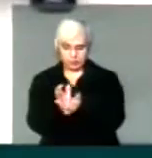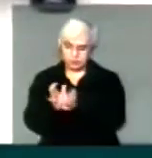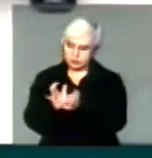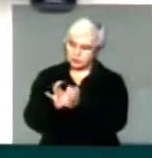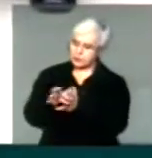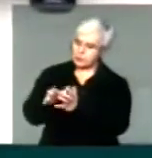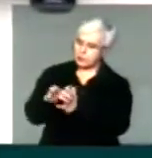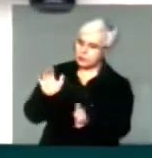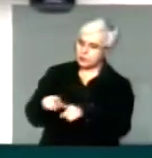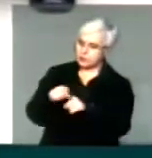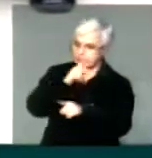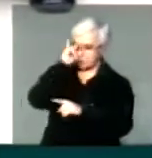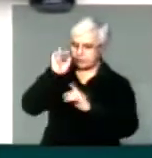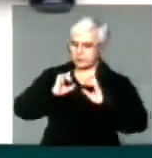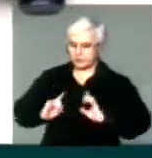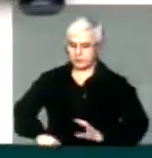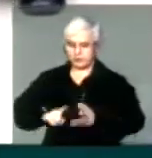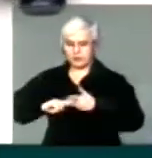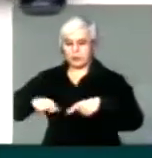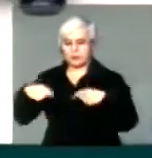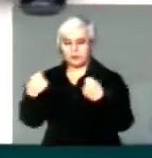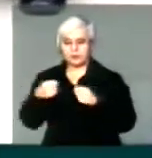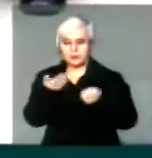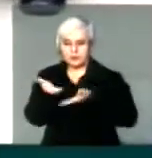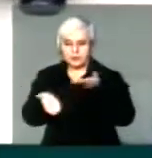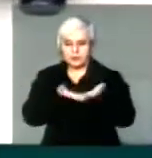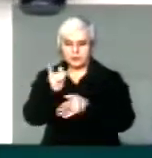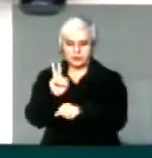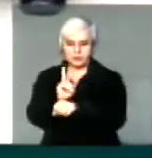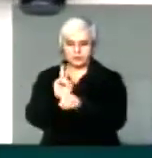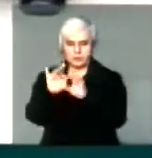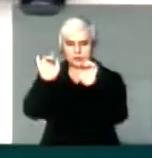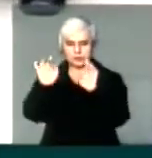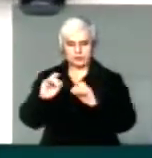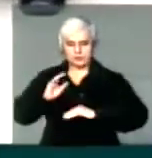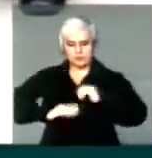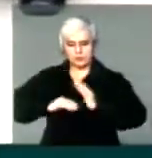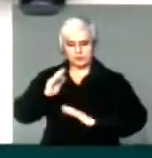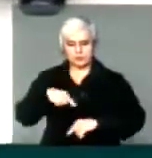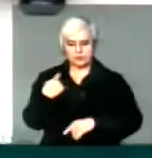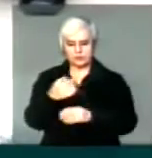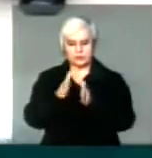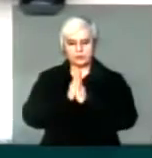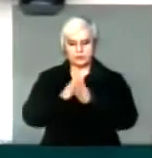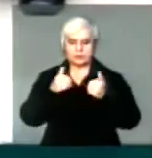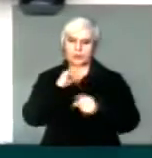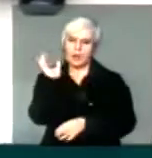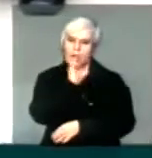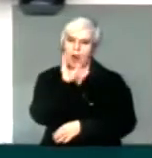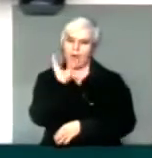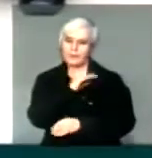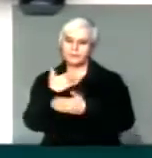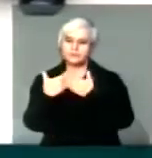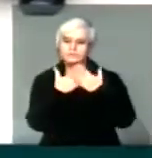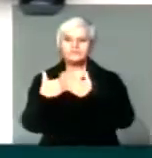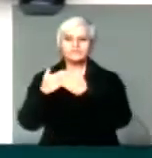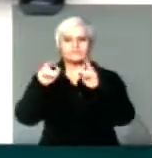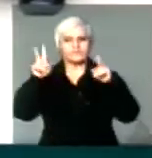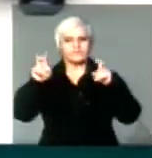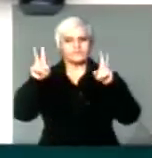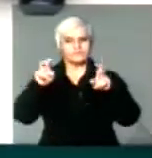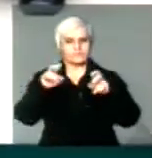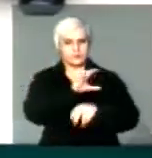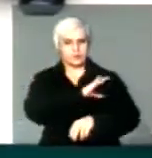portadores de necessidades especiais, que precisam de cuidados profissionais, que estamos pedindo celeridade na apreciação da